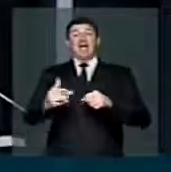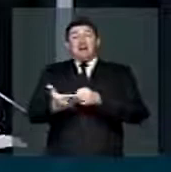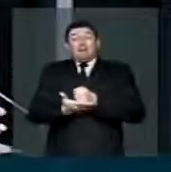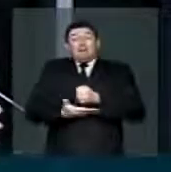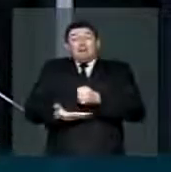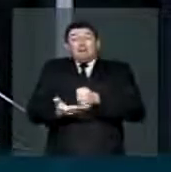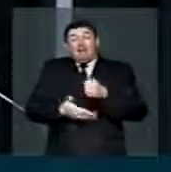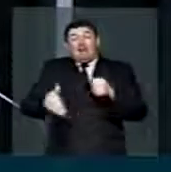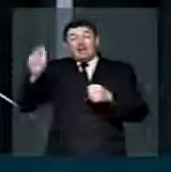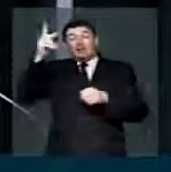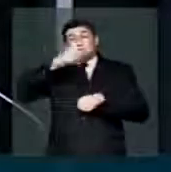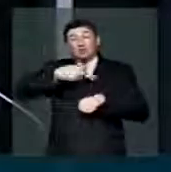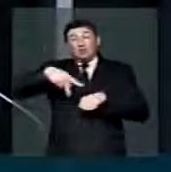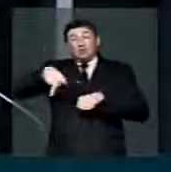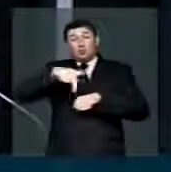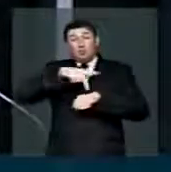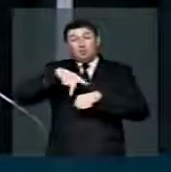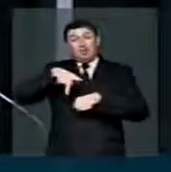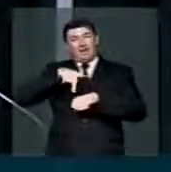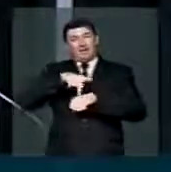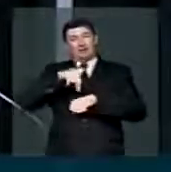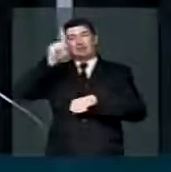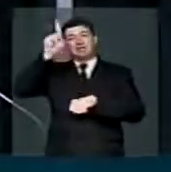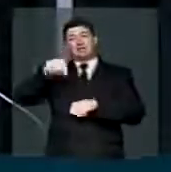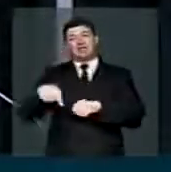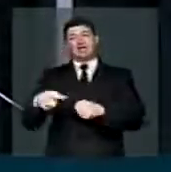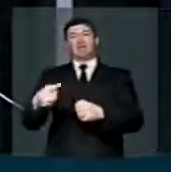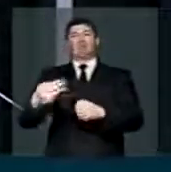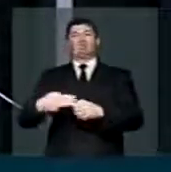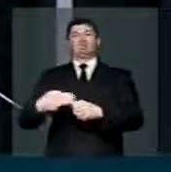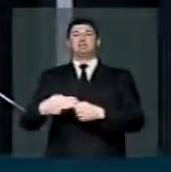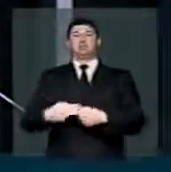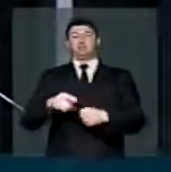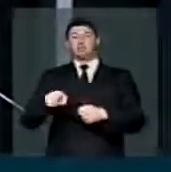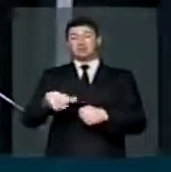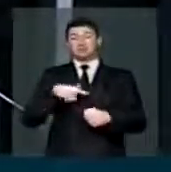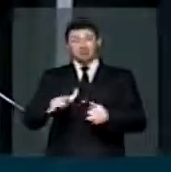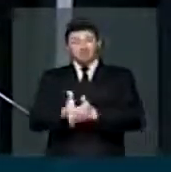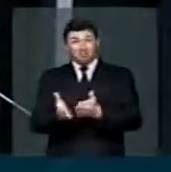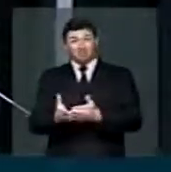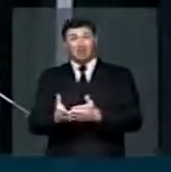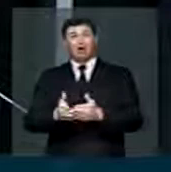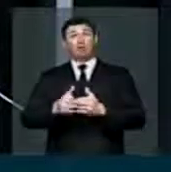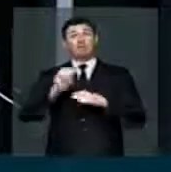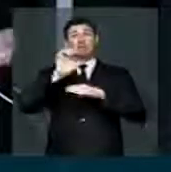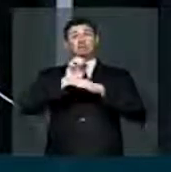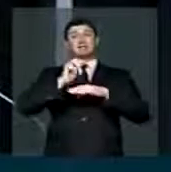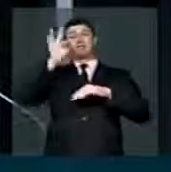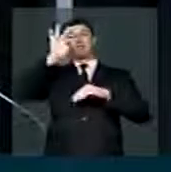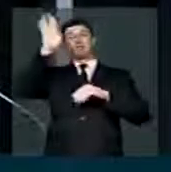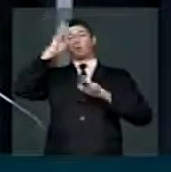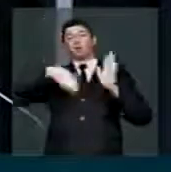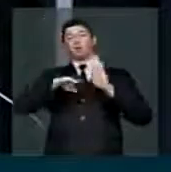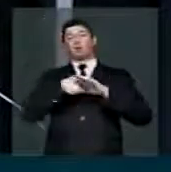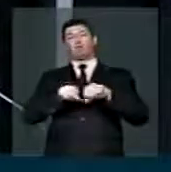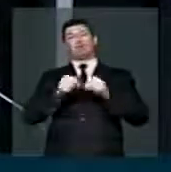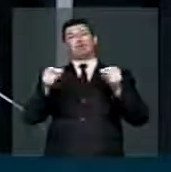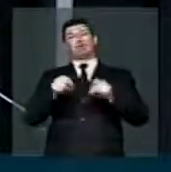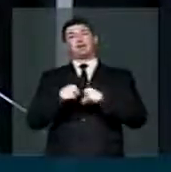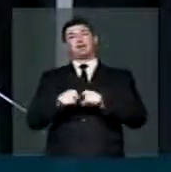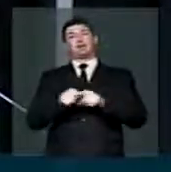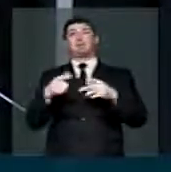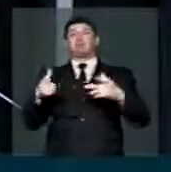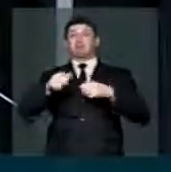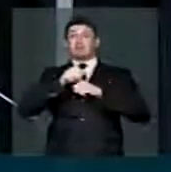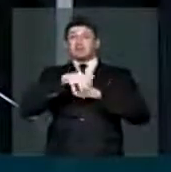país. Se a célula mater estiver anêmica, o corpo inteiro estará anêmica. Então precisa